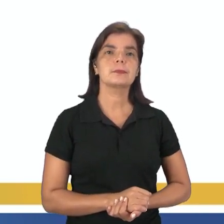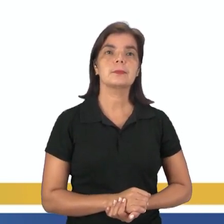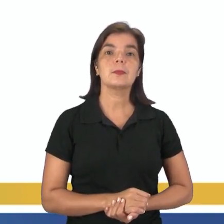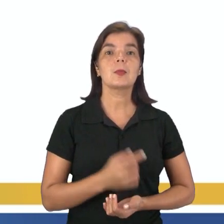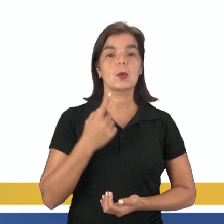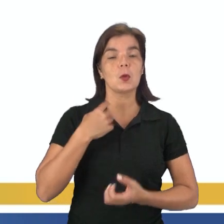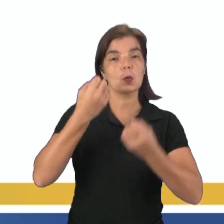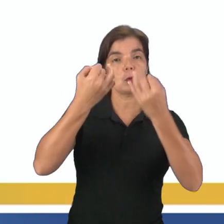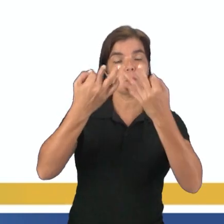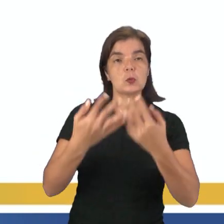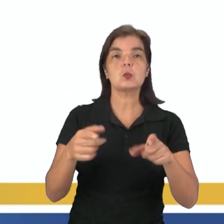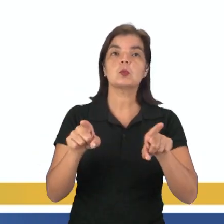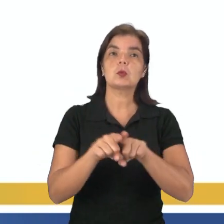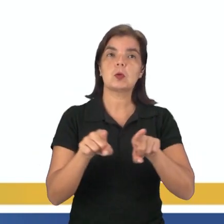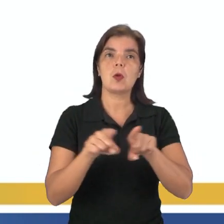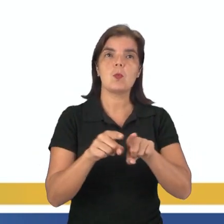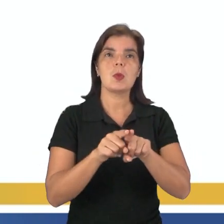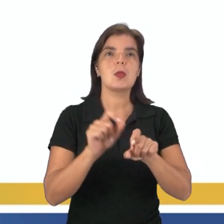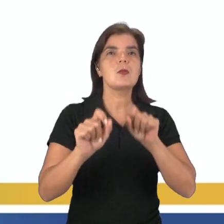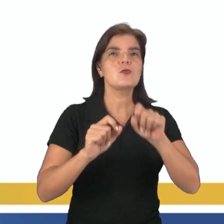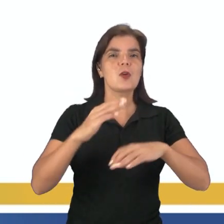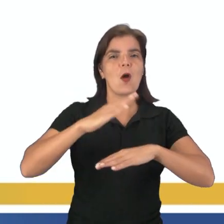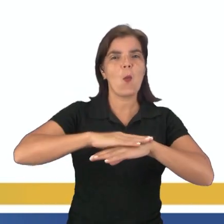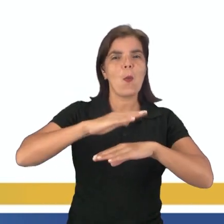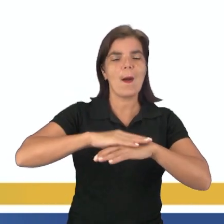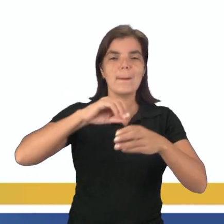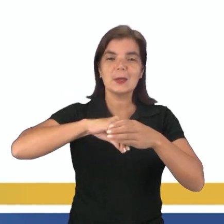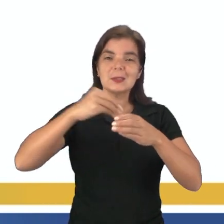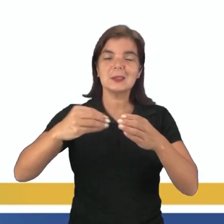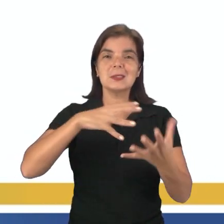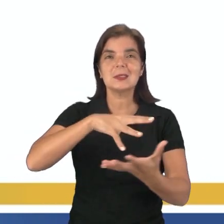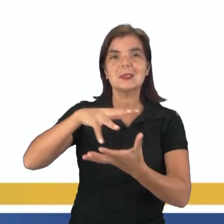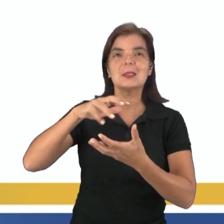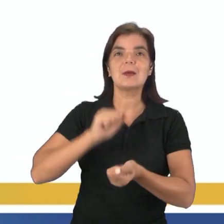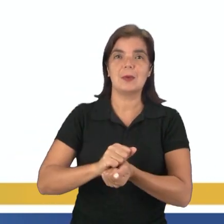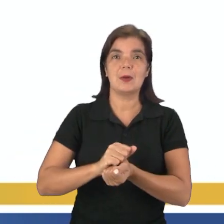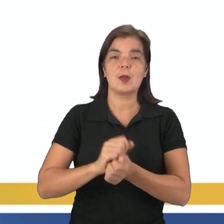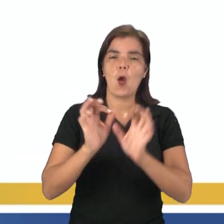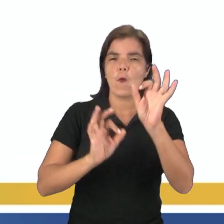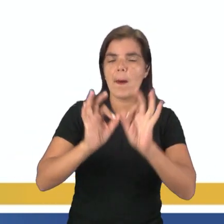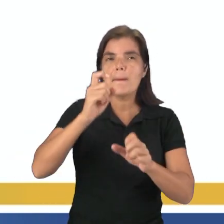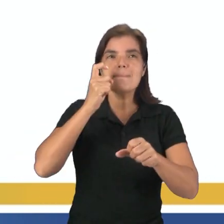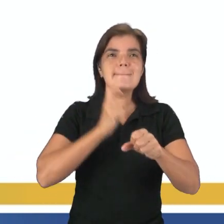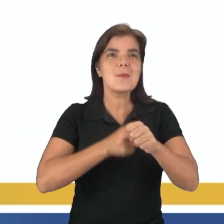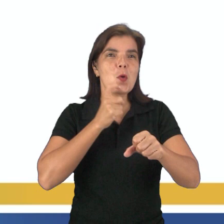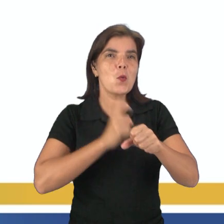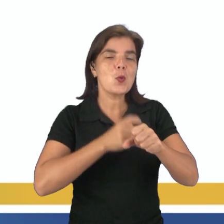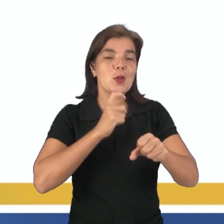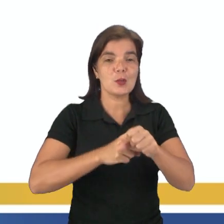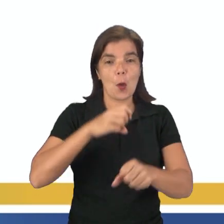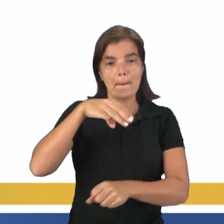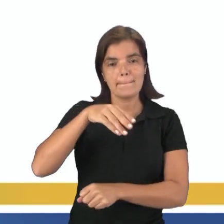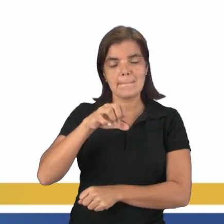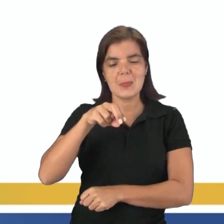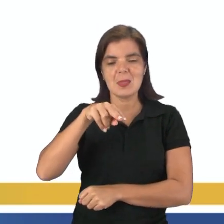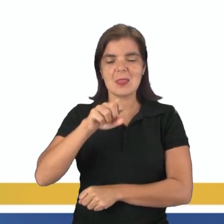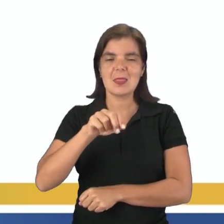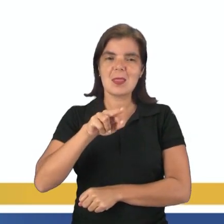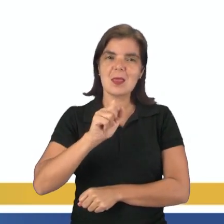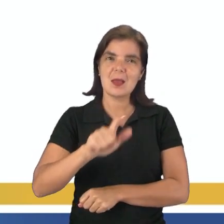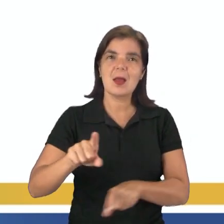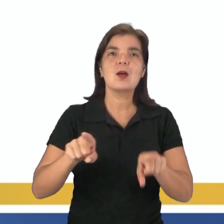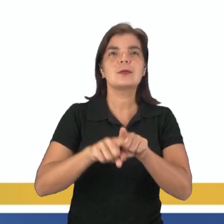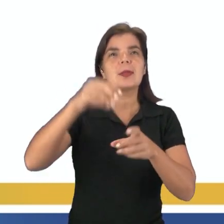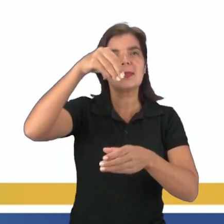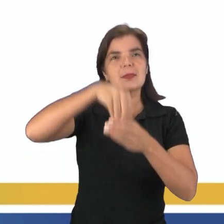Quando a gente fala de litosfera, gente tá falando da camada mais externa da Terra, é a camada rica em rocha e minerais. E,